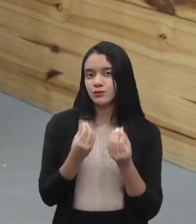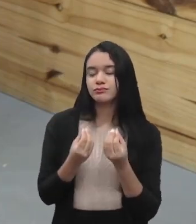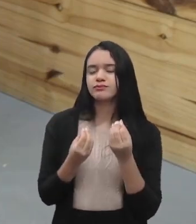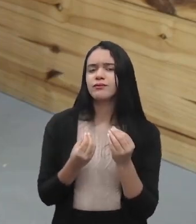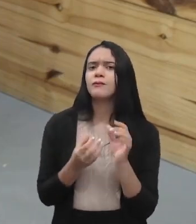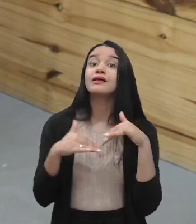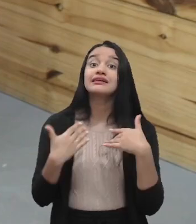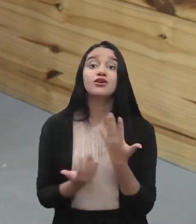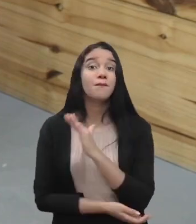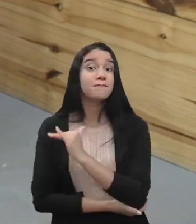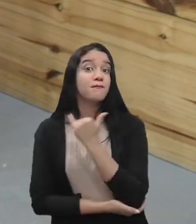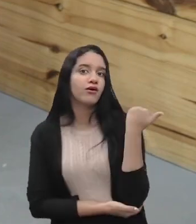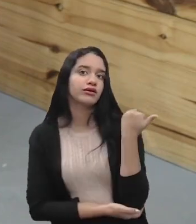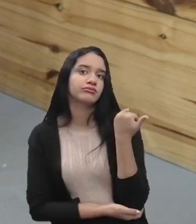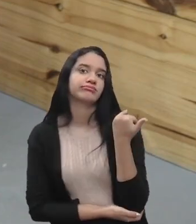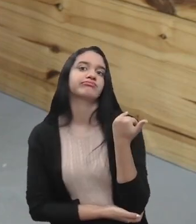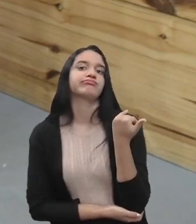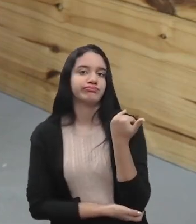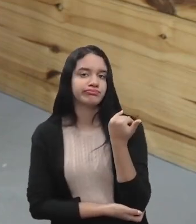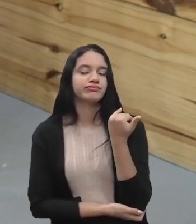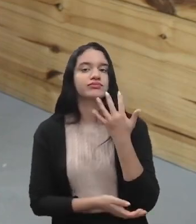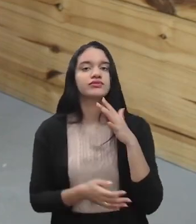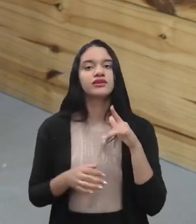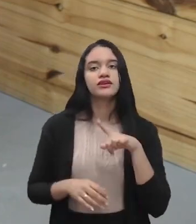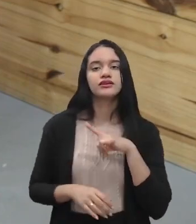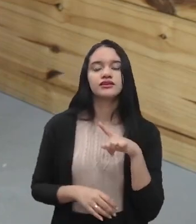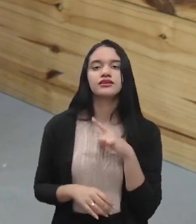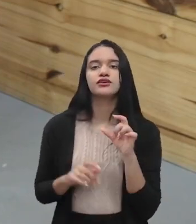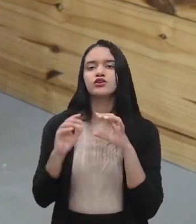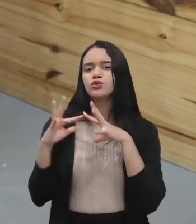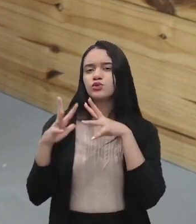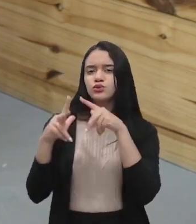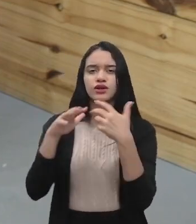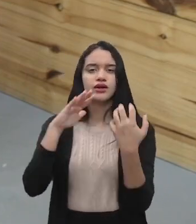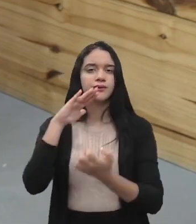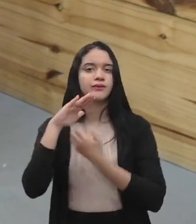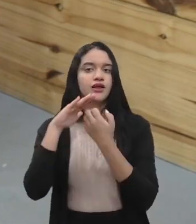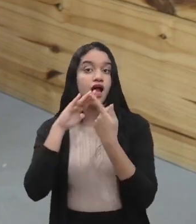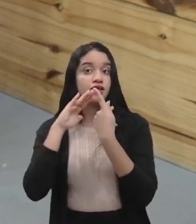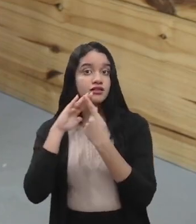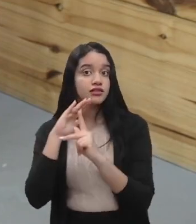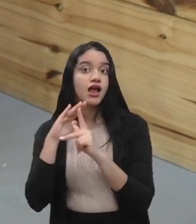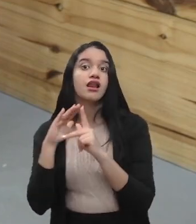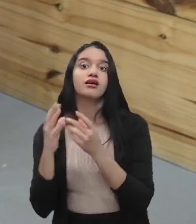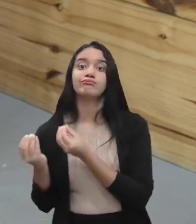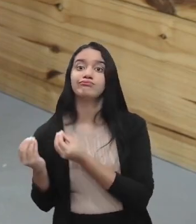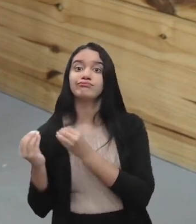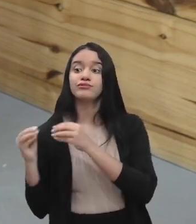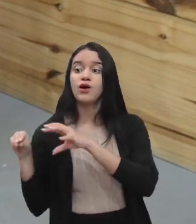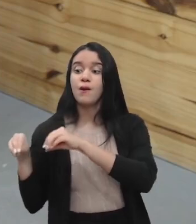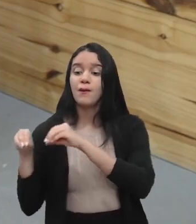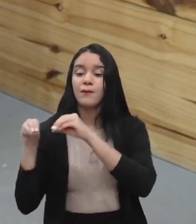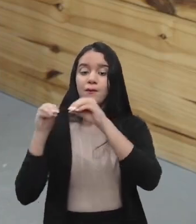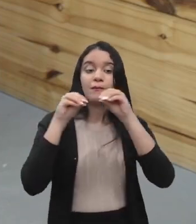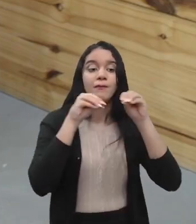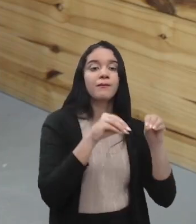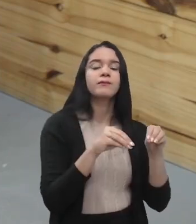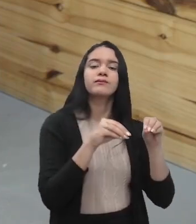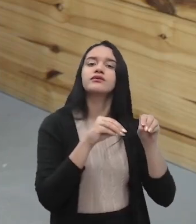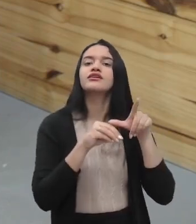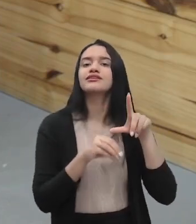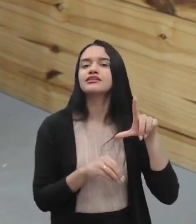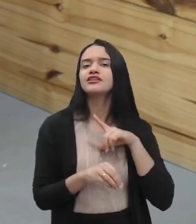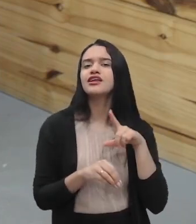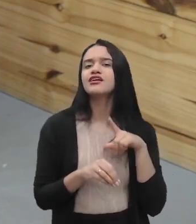aí ele morreu. No que ele morreu, ela tinha que levar tudo da empresa dela, já que ela prestava serviço para essa empresa também, onde